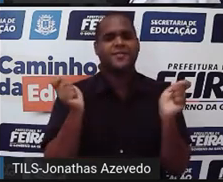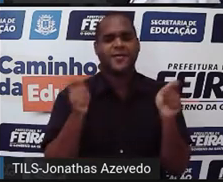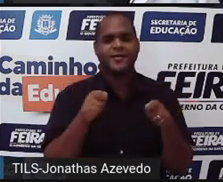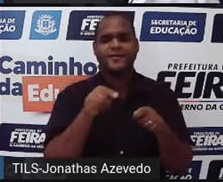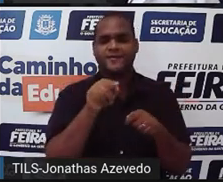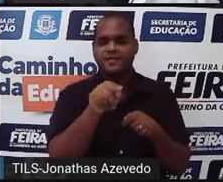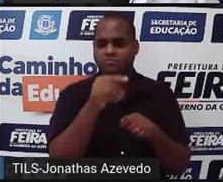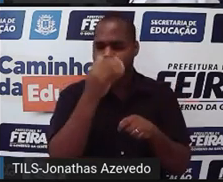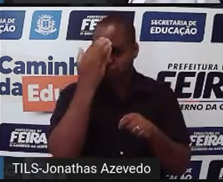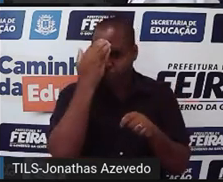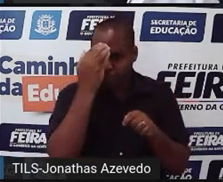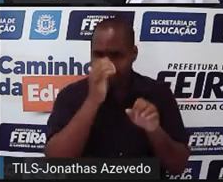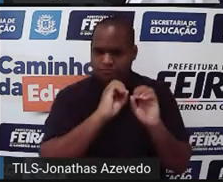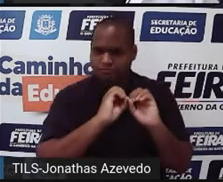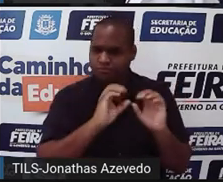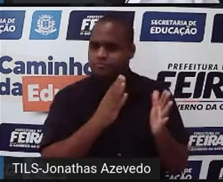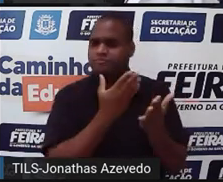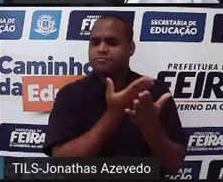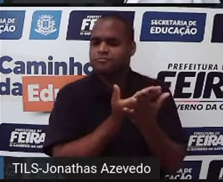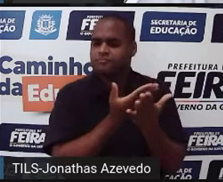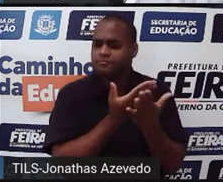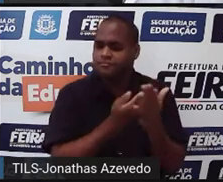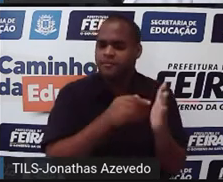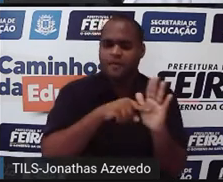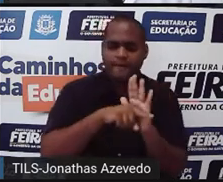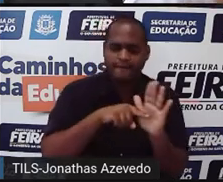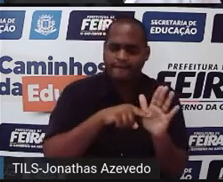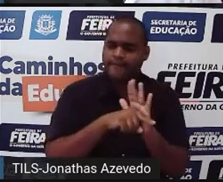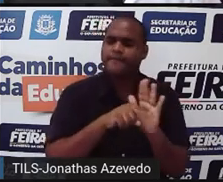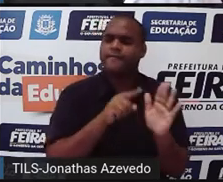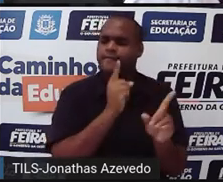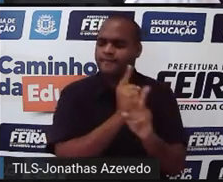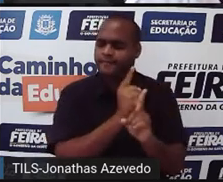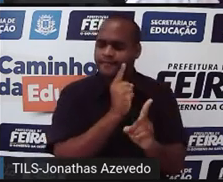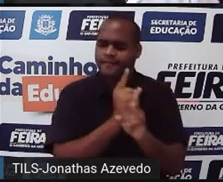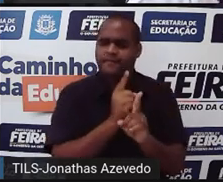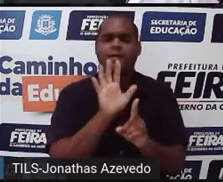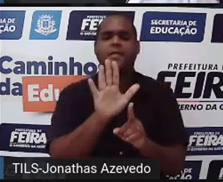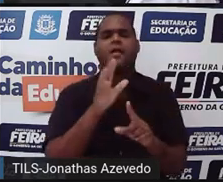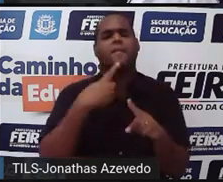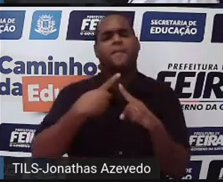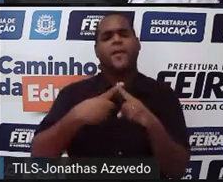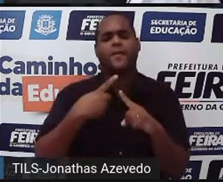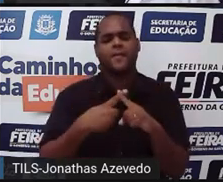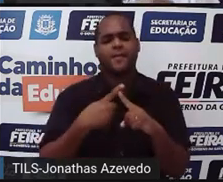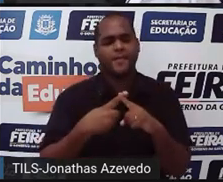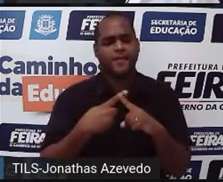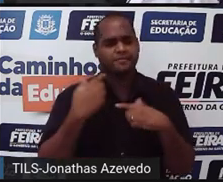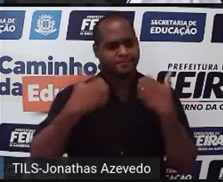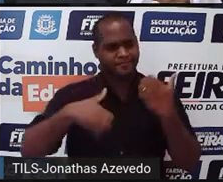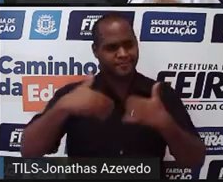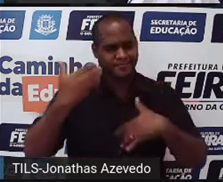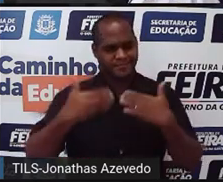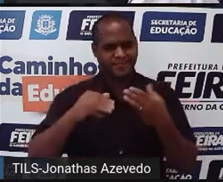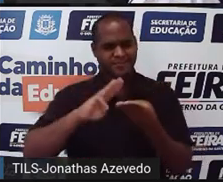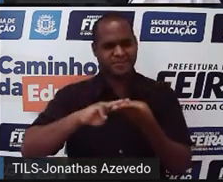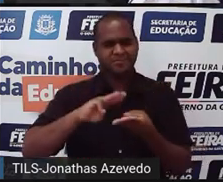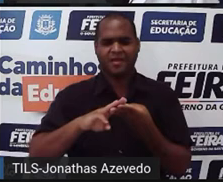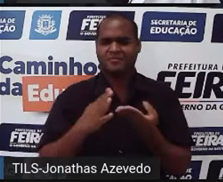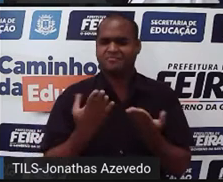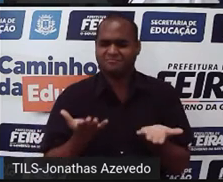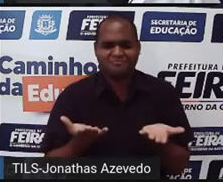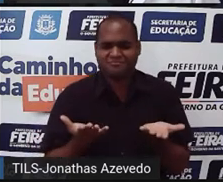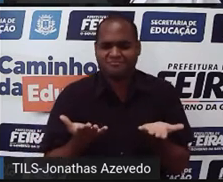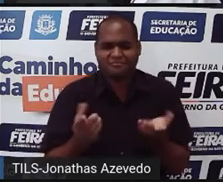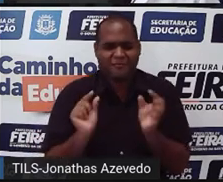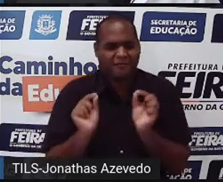estuda isso quase que um tempo inteiro, né? Mas por que que isso tá aqui, professor? Na aula de matemática,